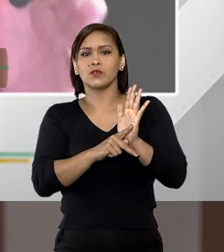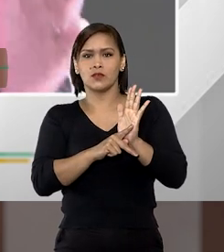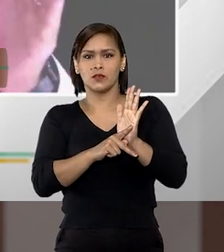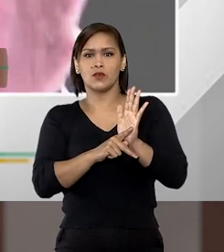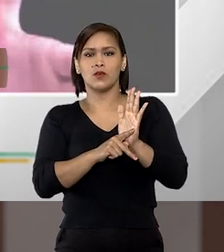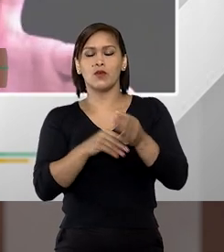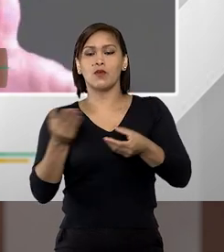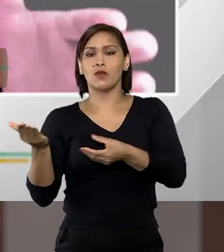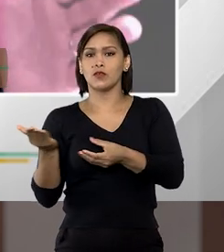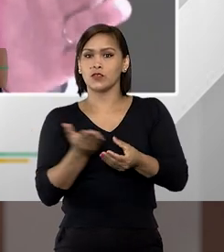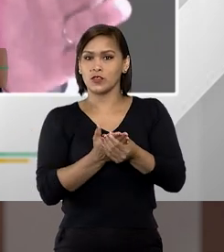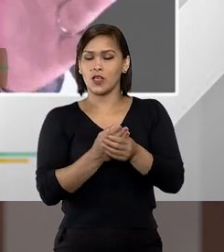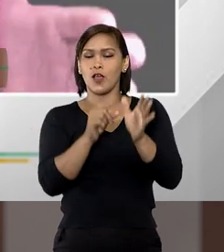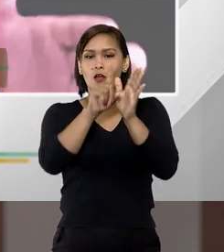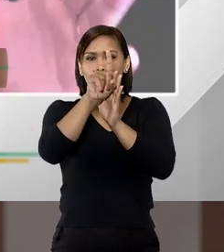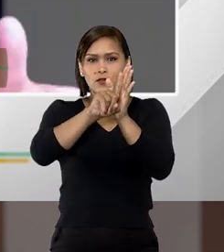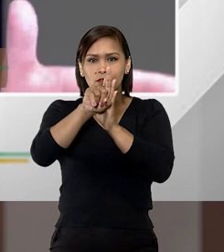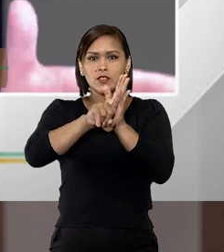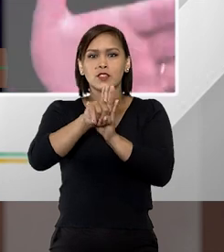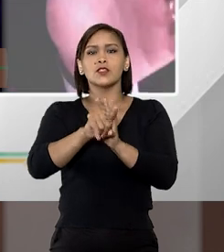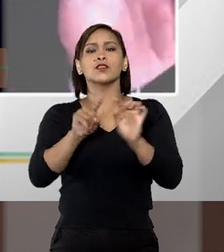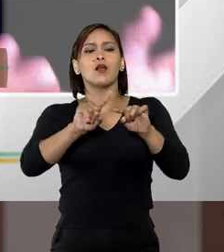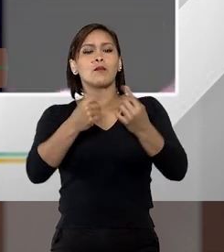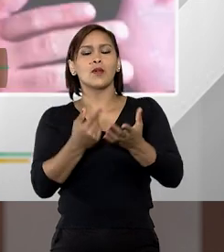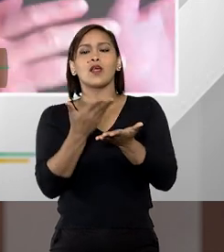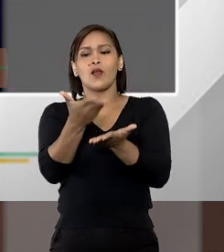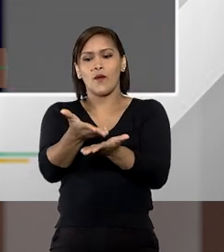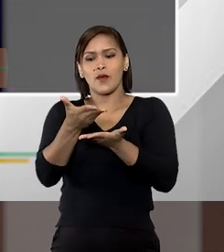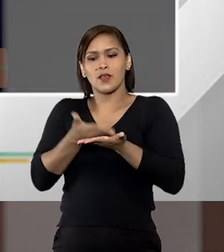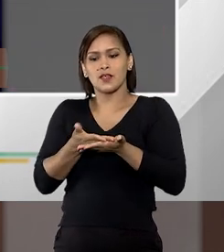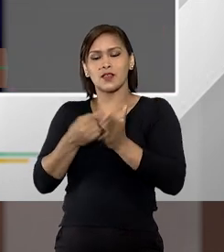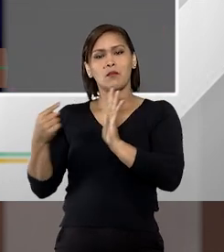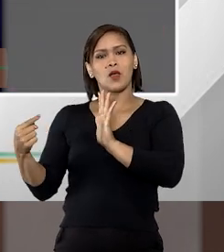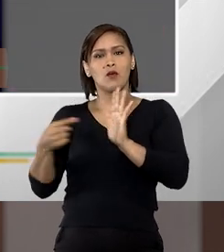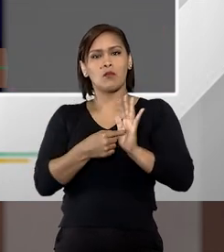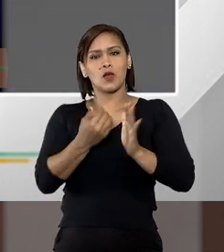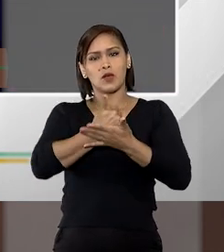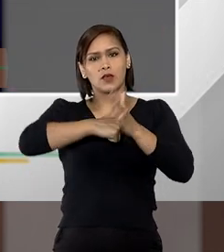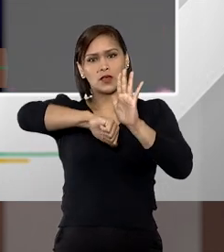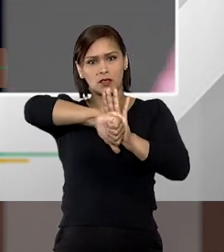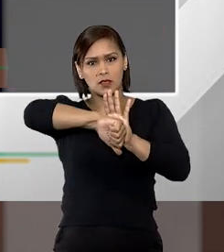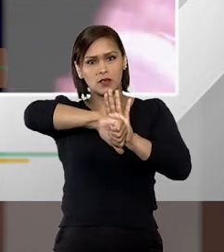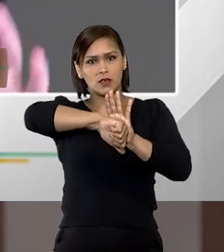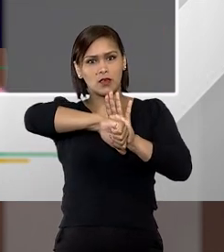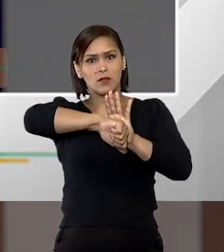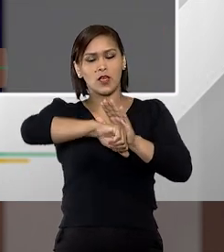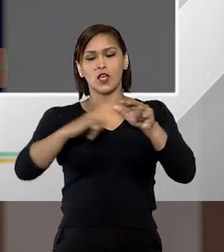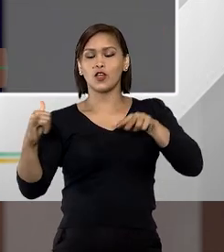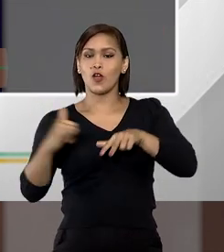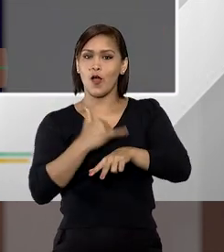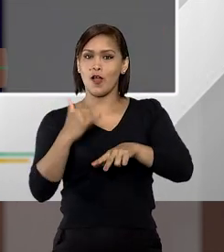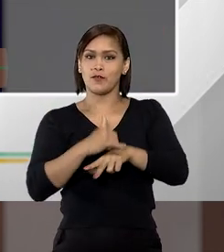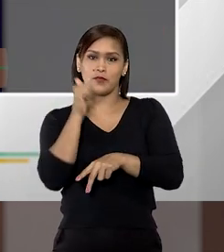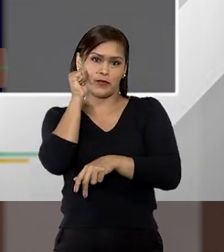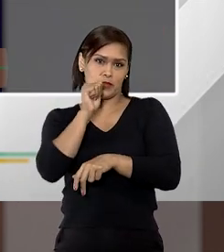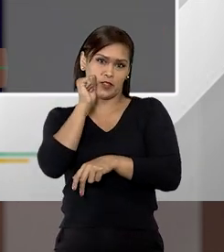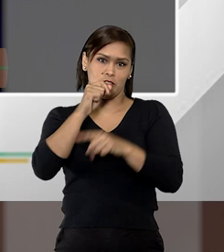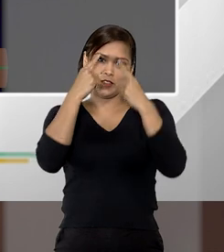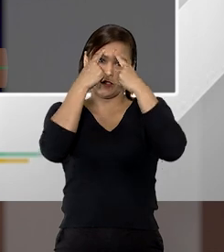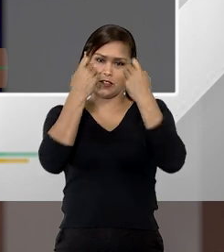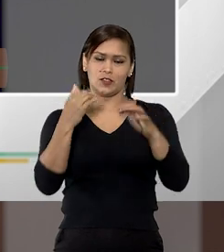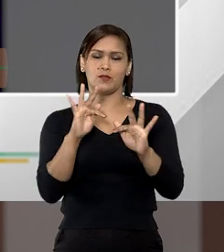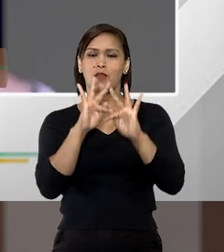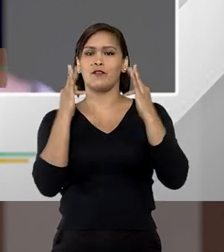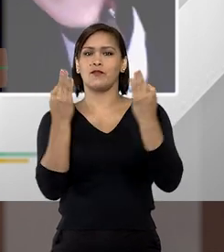de ação de investigação para quando ele receber uma notícia crime de uma mulher vítima de violência doméstica